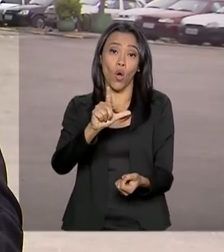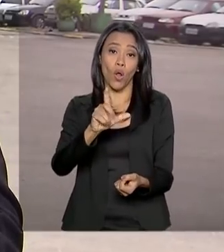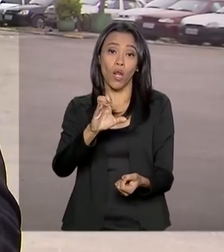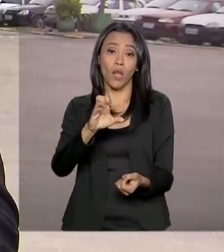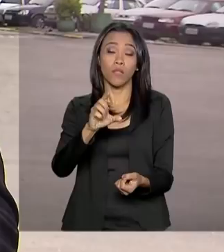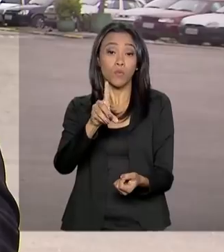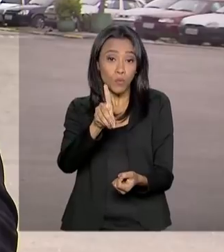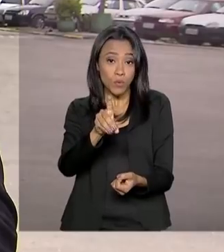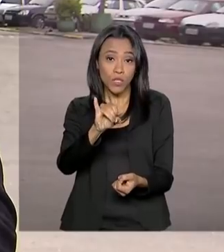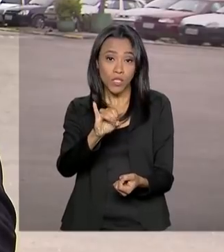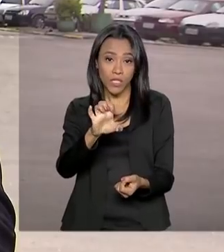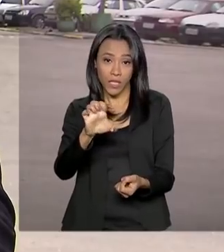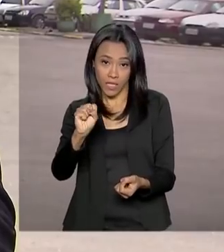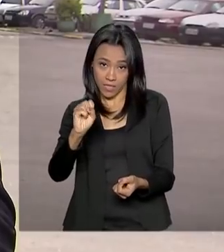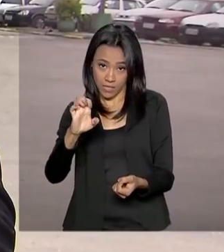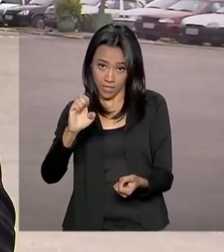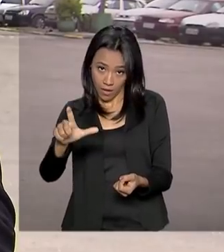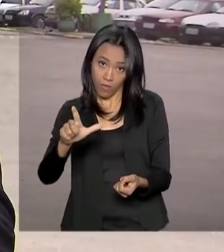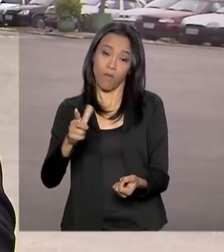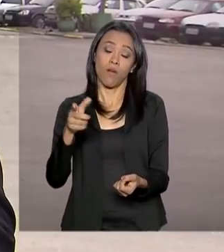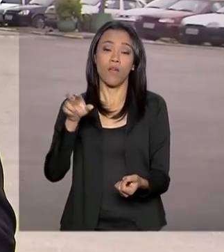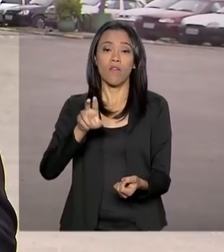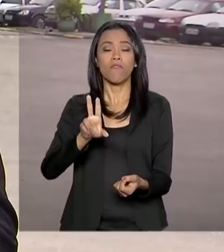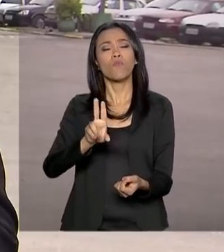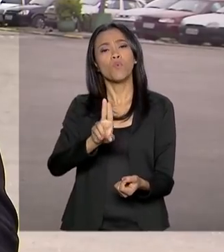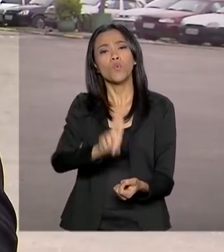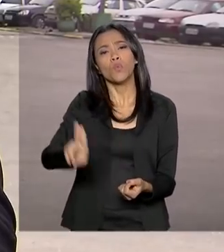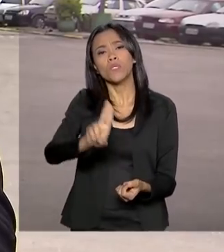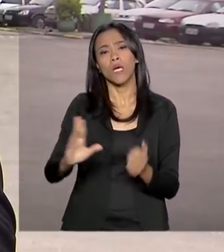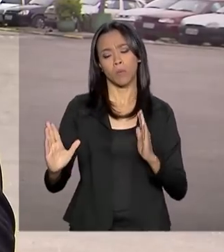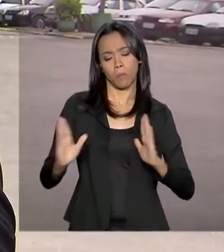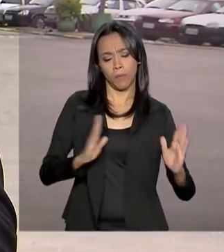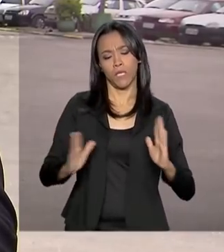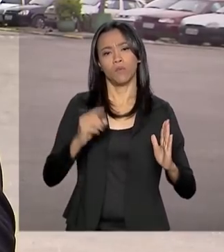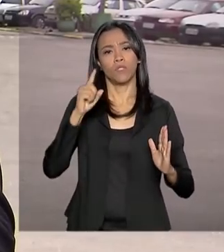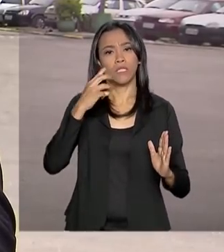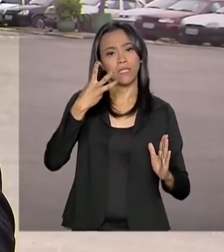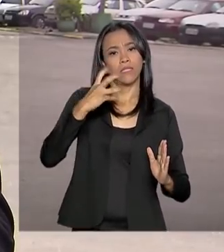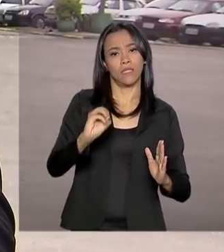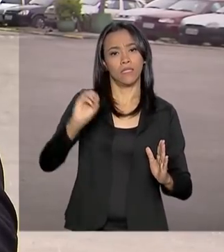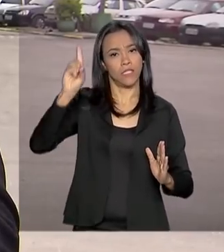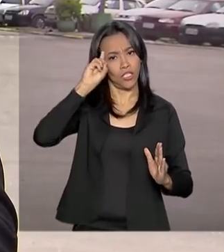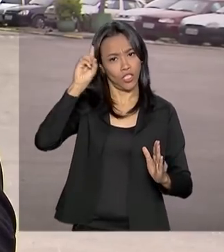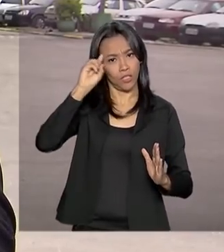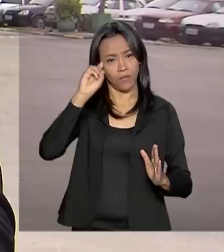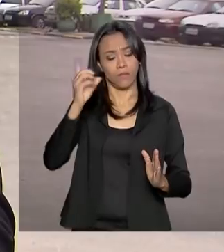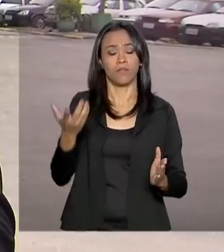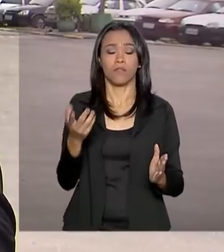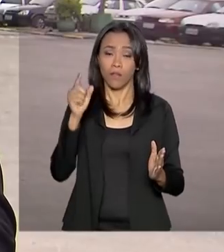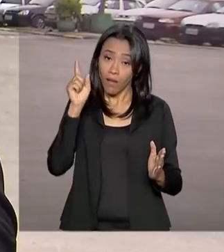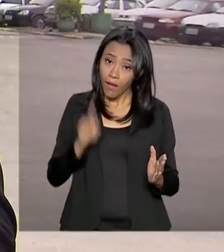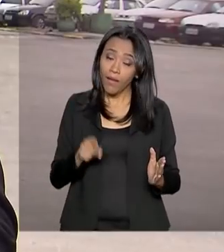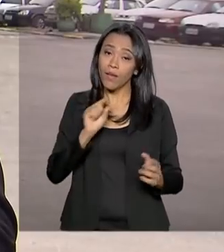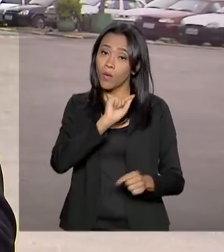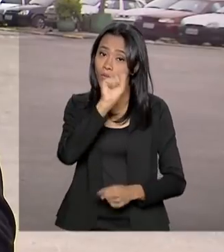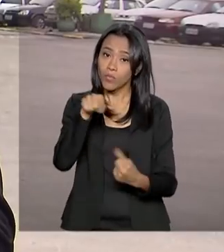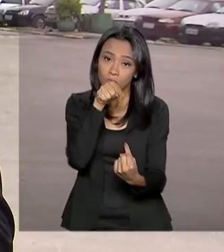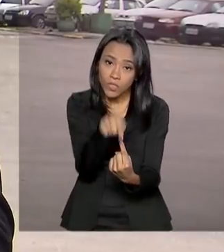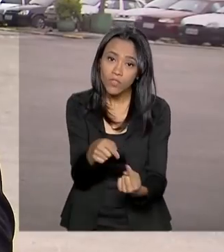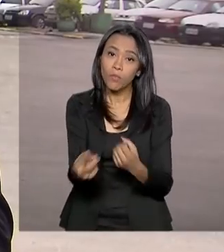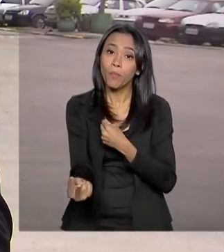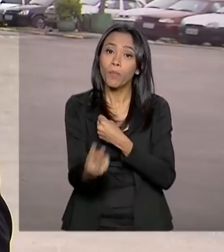e utilizá-los durante o período de 30 dias diretamente na bomba. É uma forma de proteger os